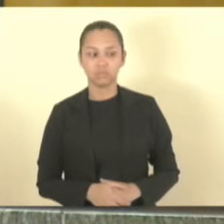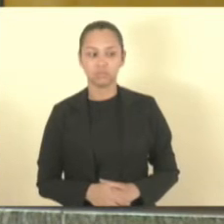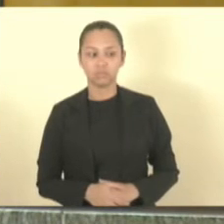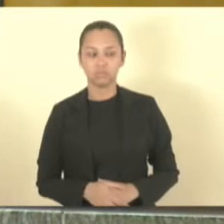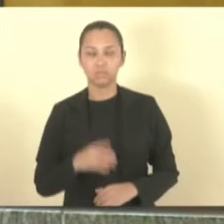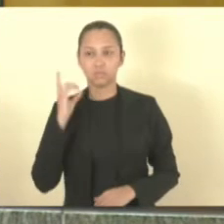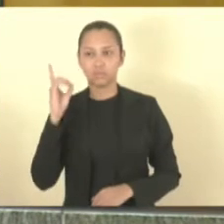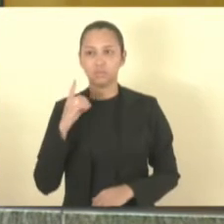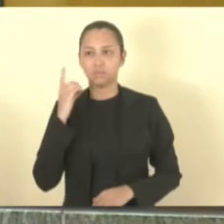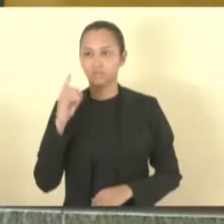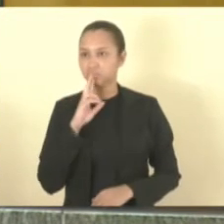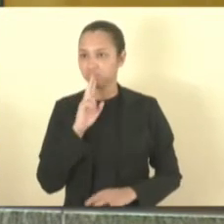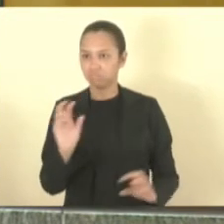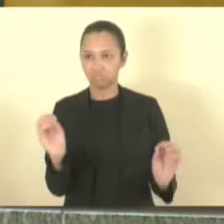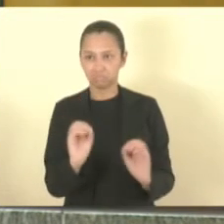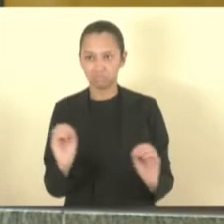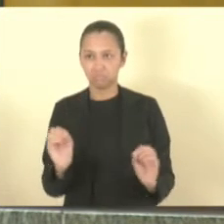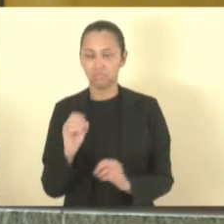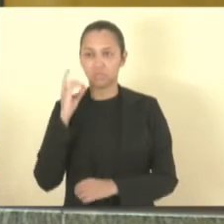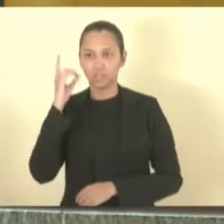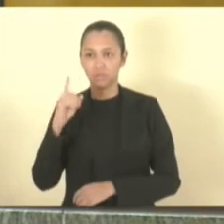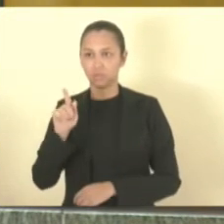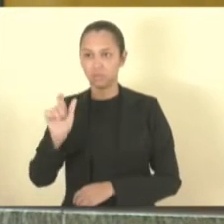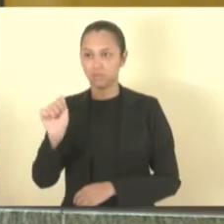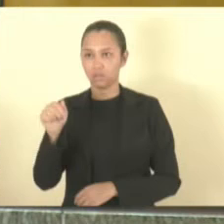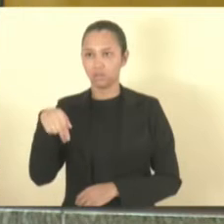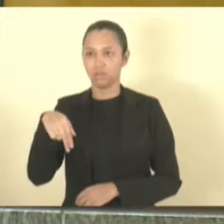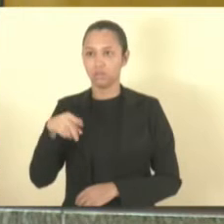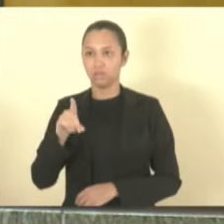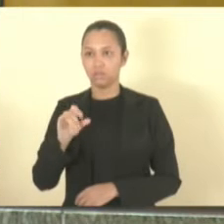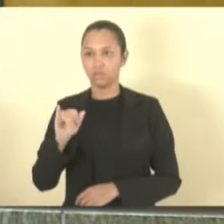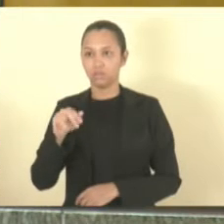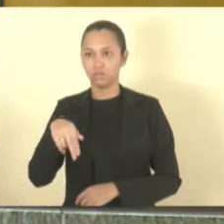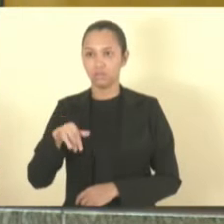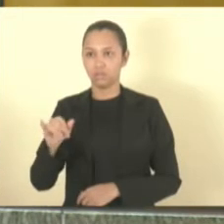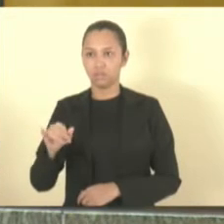Deputado Hudson Leal não respondendo. com a palavra o deputado Gandini.